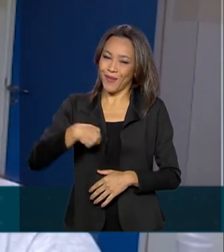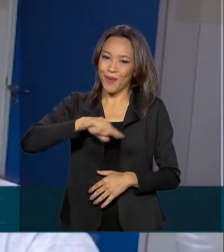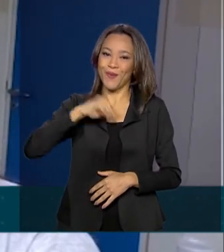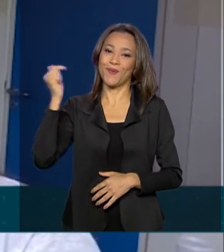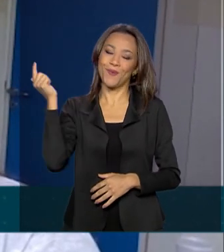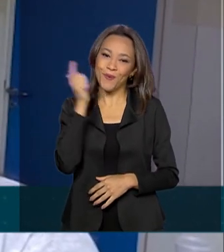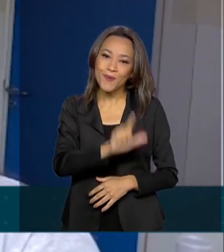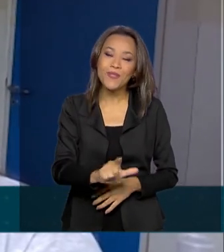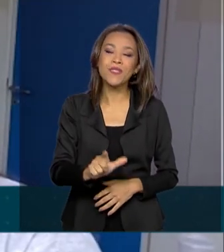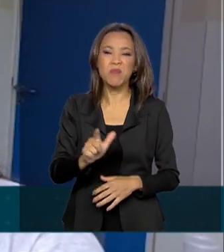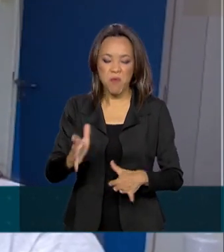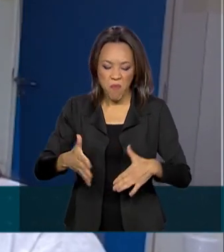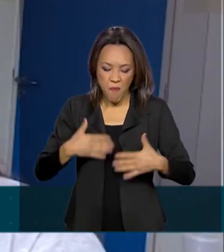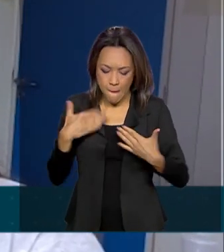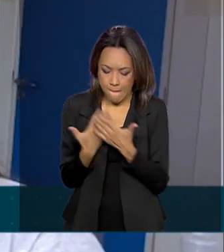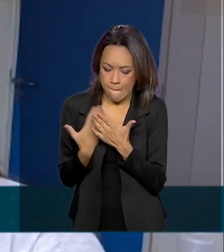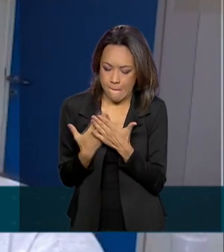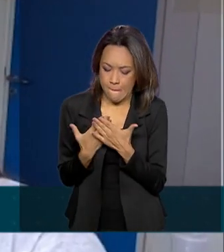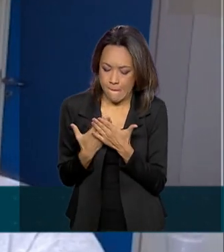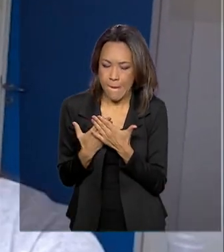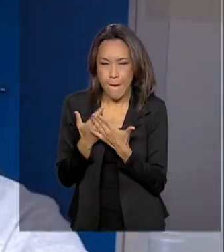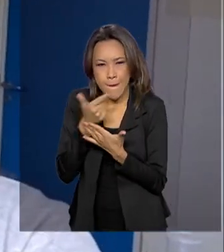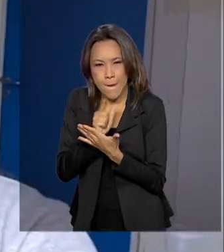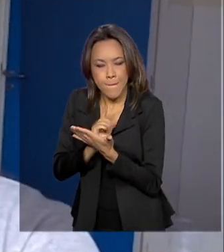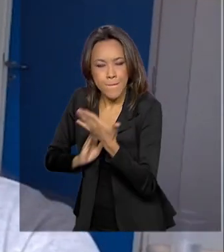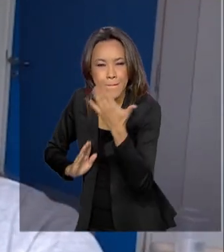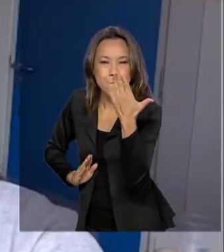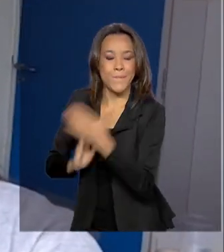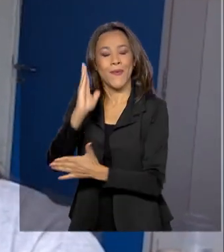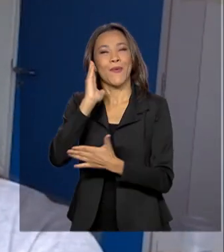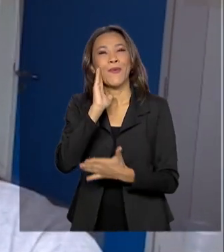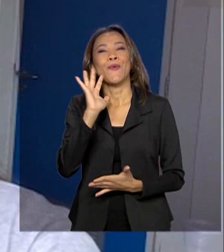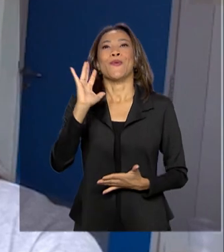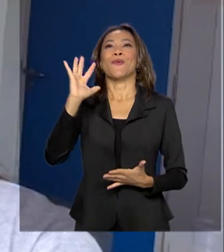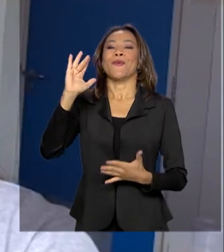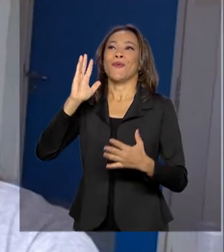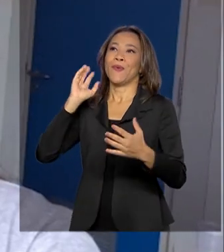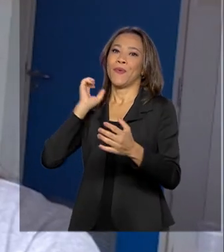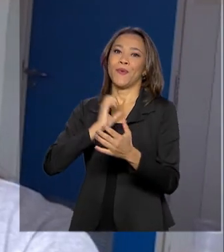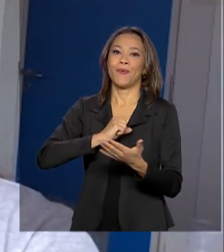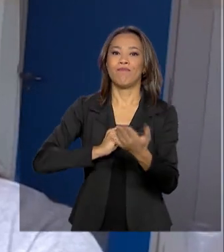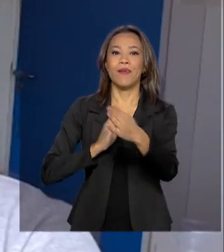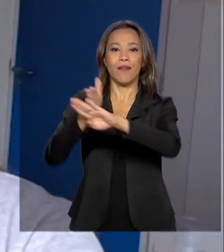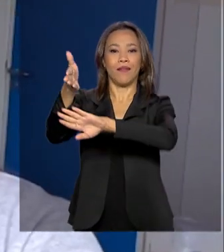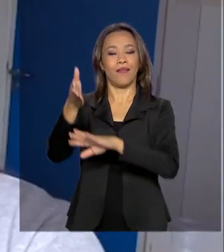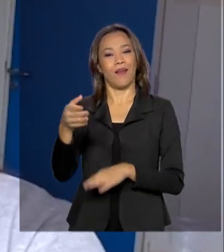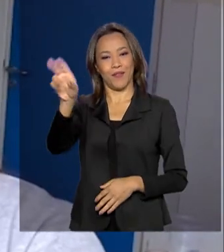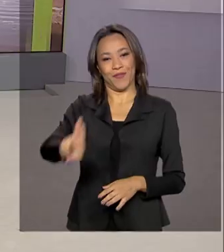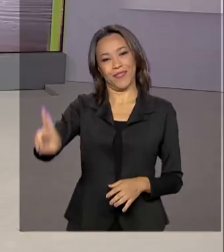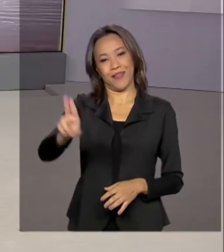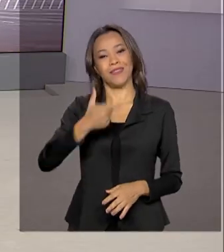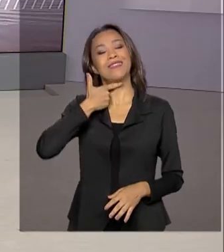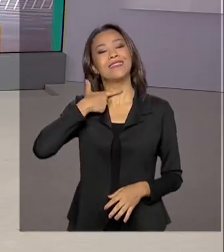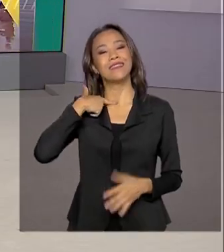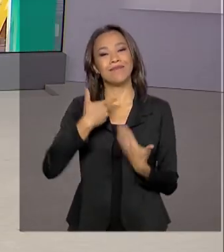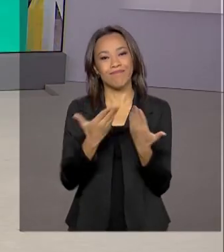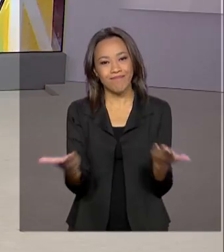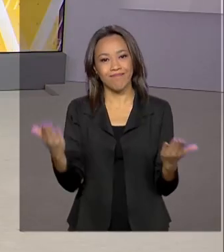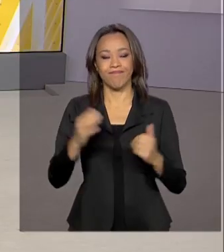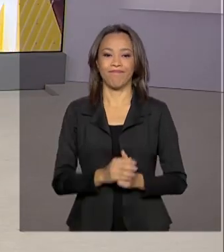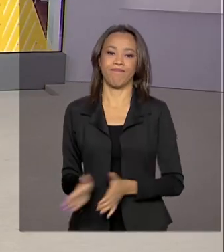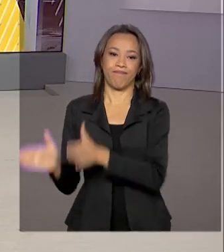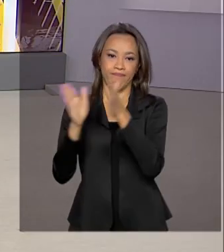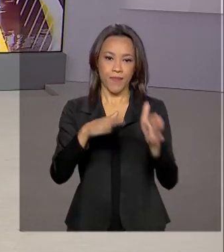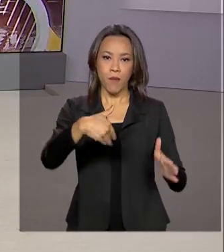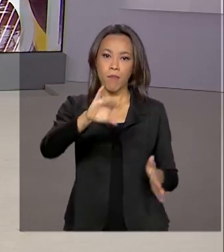assim dar o nosso melhor e garantir a tão sonhada vaga no nosso curso desejado. Mais